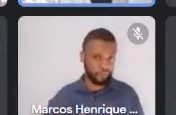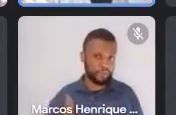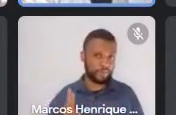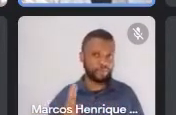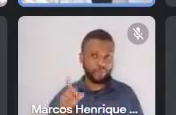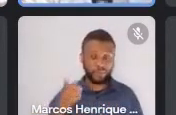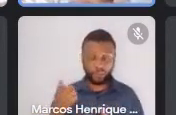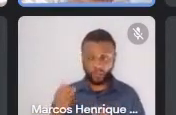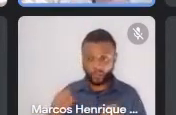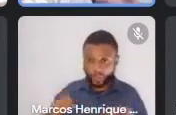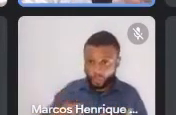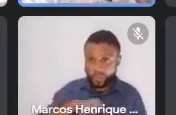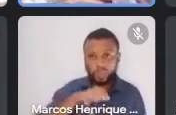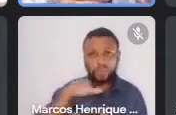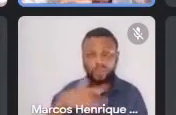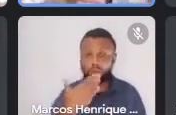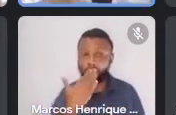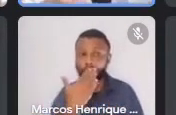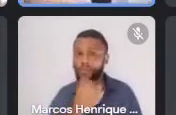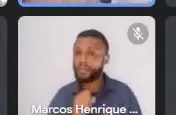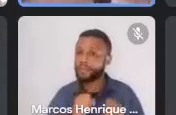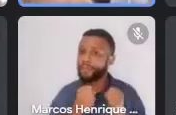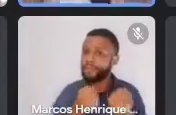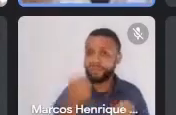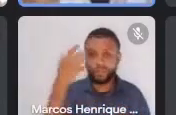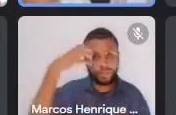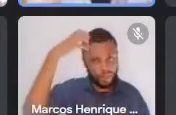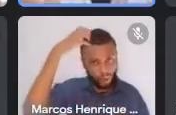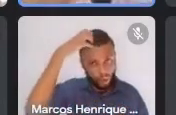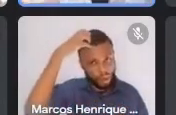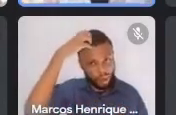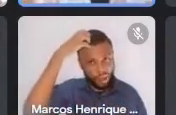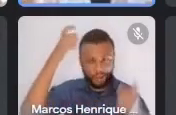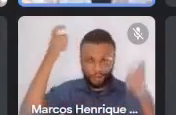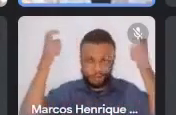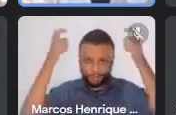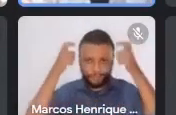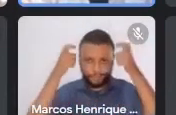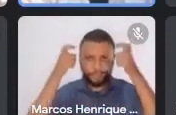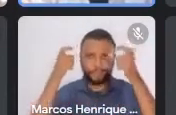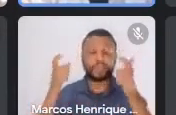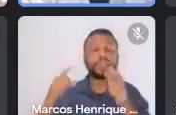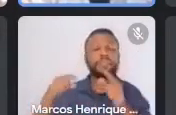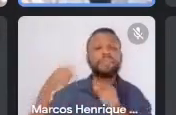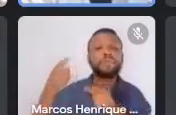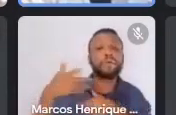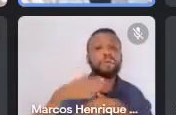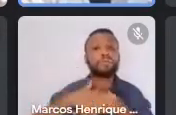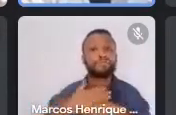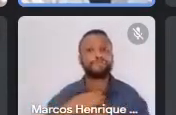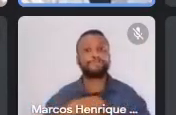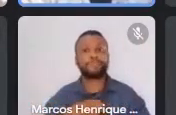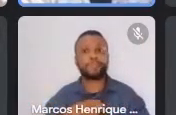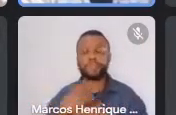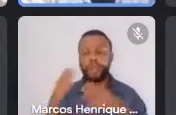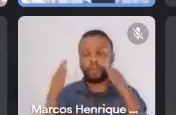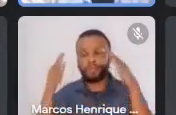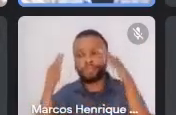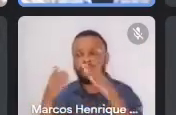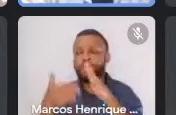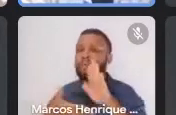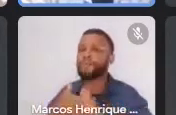movimento monarquista e depois é que aquilo que faz ele ir para os sertões para conhecer,